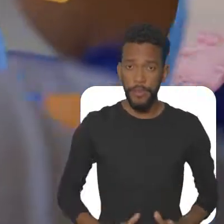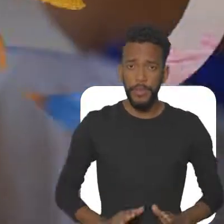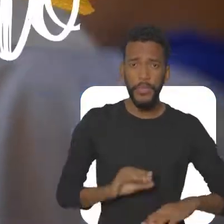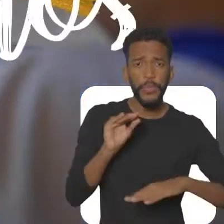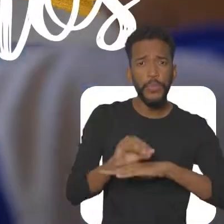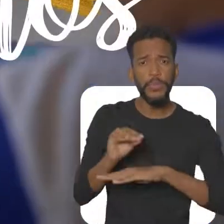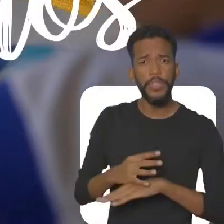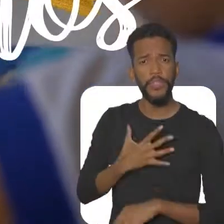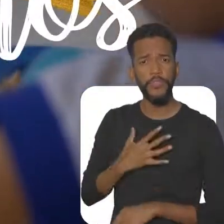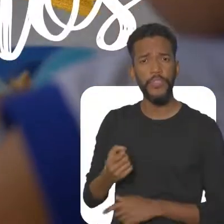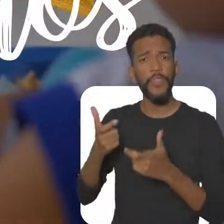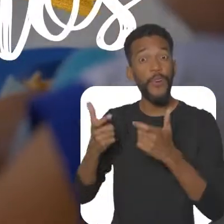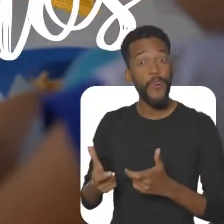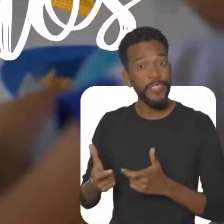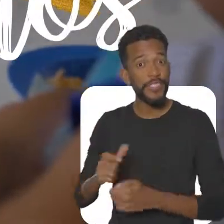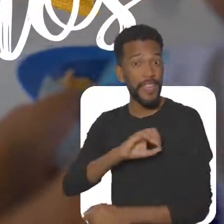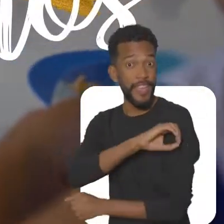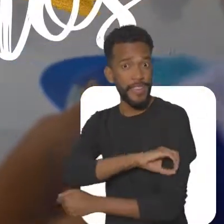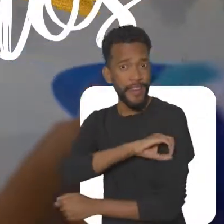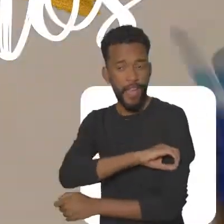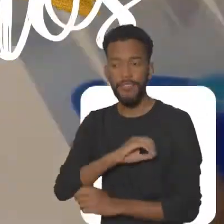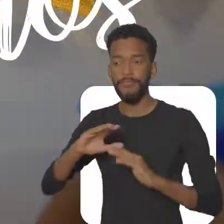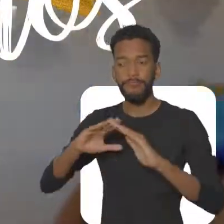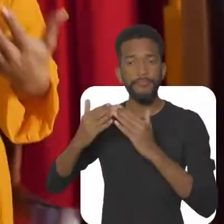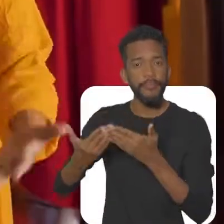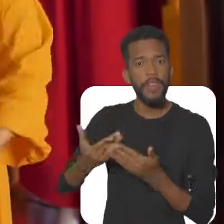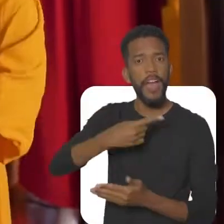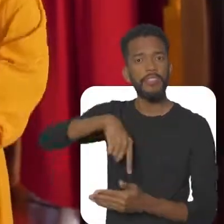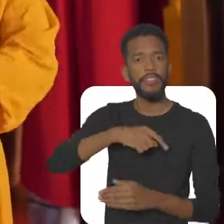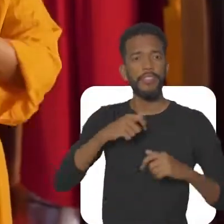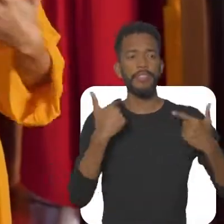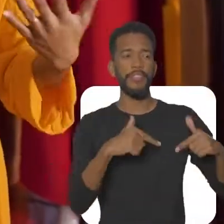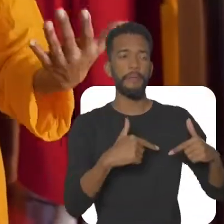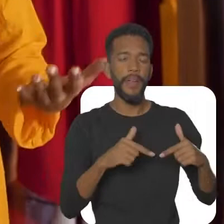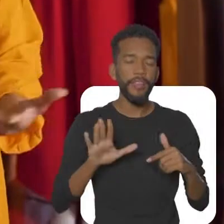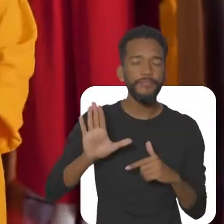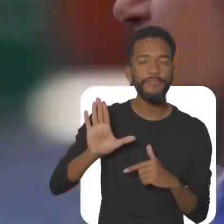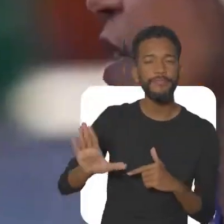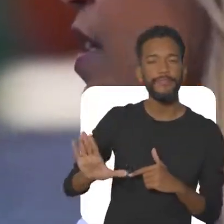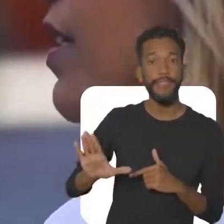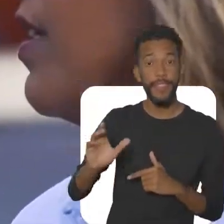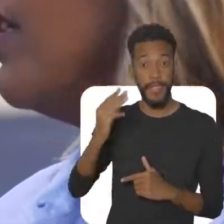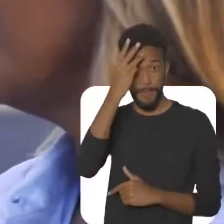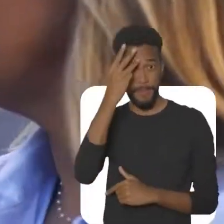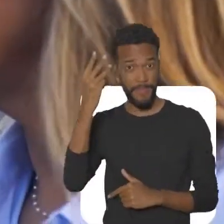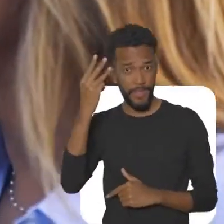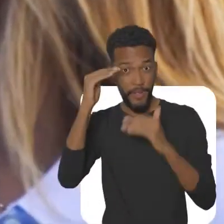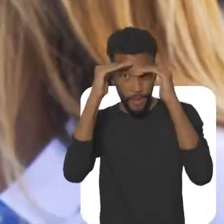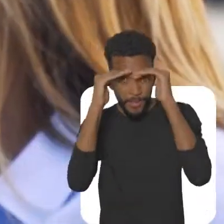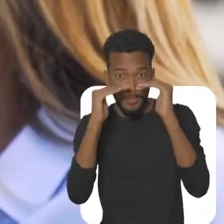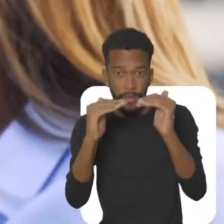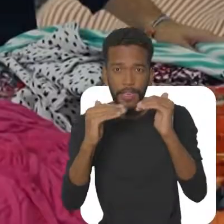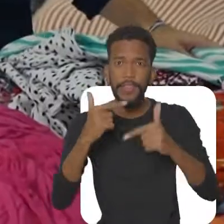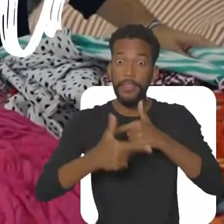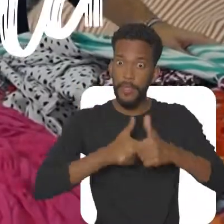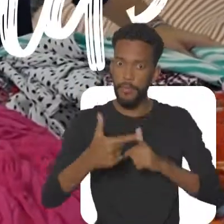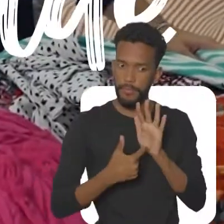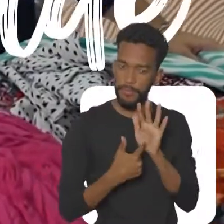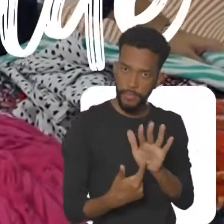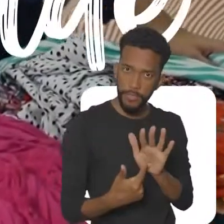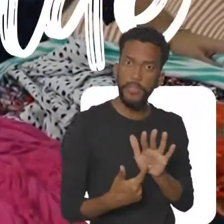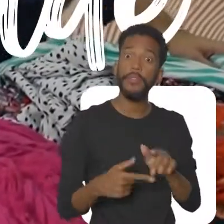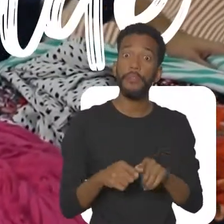cuidado com nossos filhos na creche Enquanto a gente trabalha Miguel tem respeito, tem trabalho pra mostrar E tem